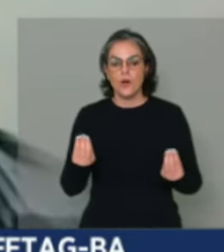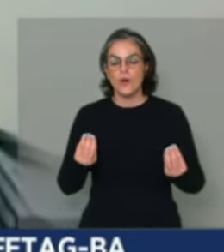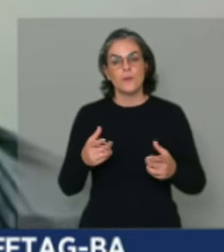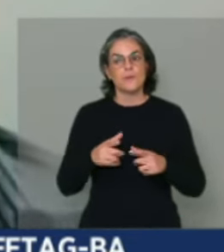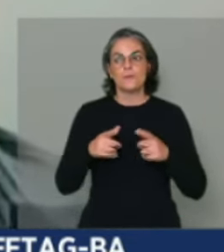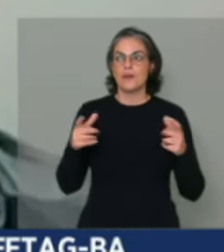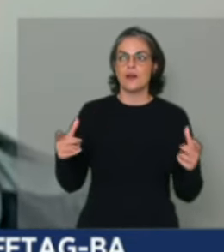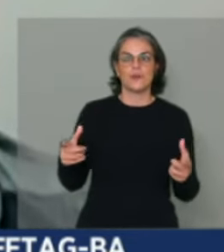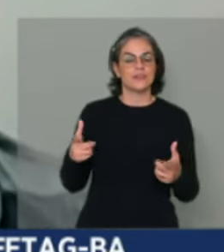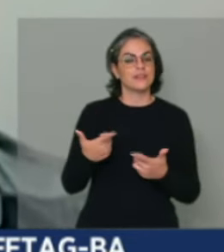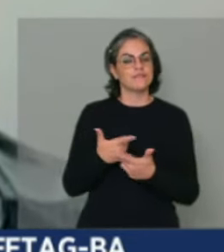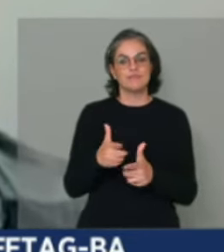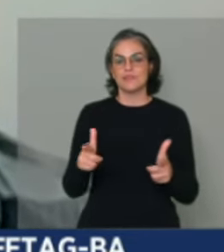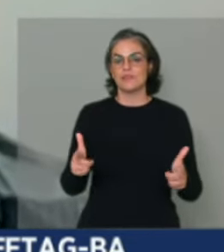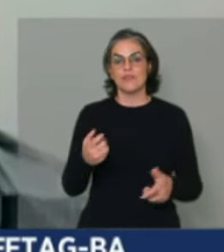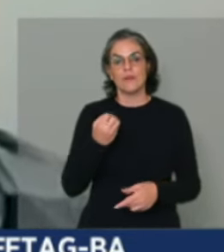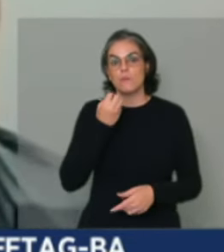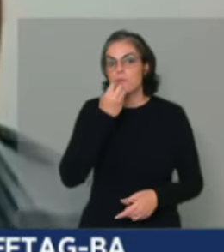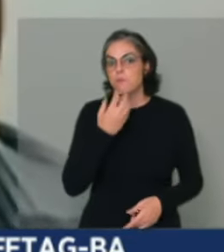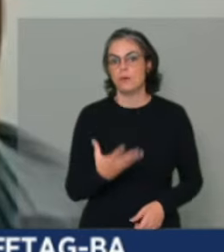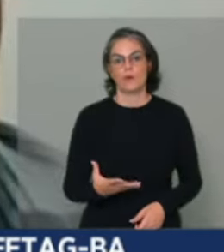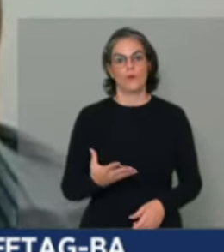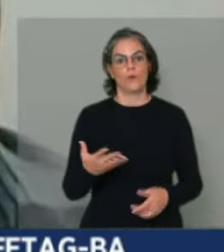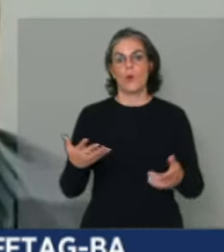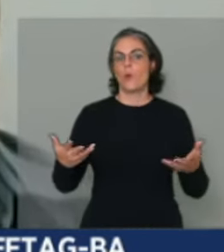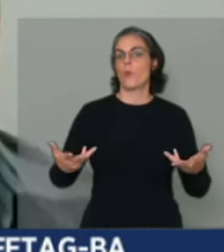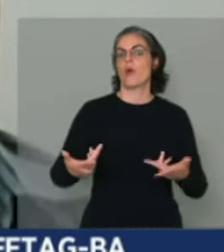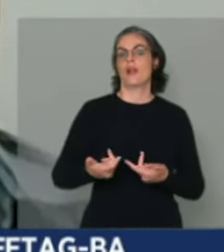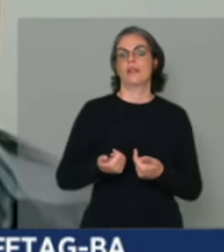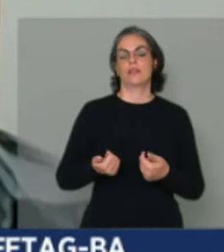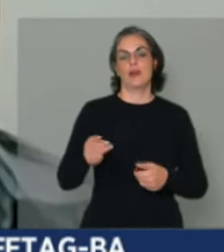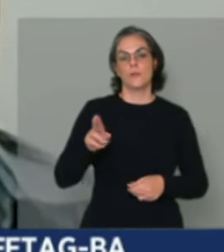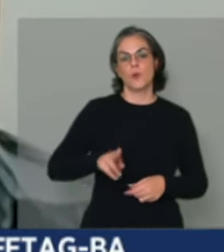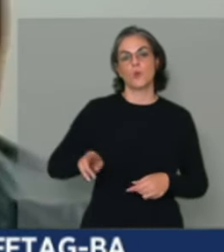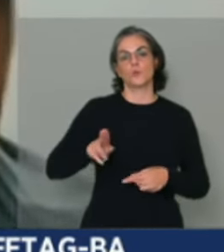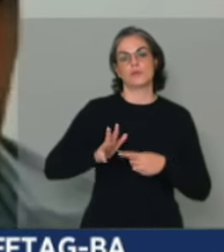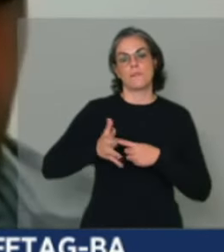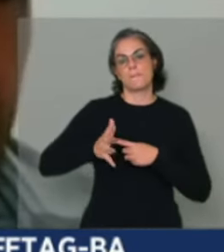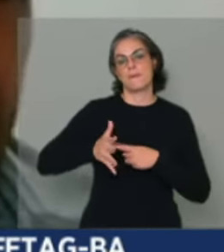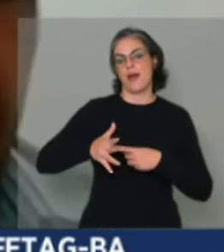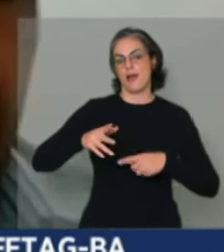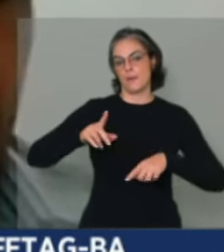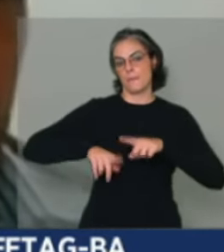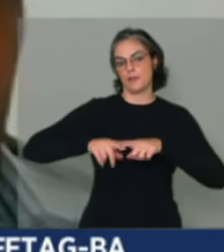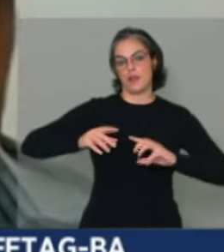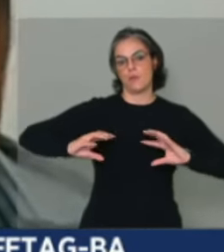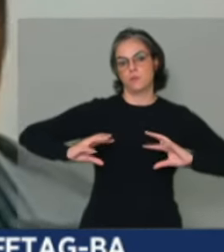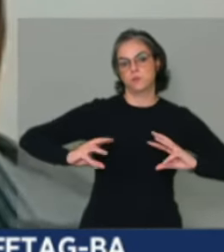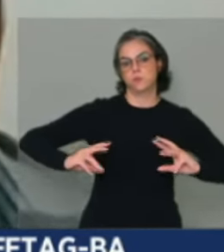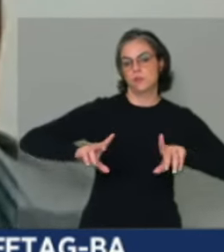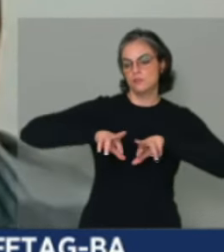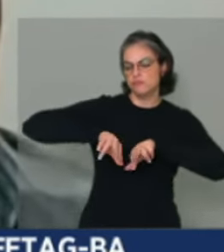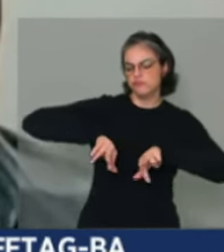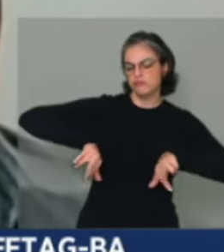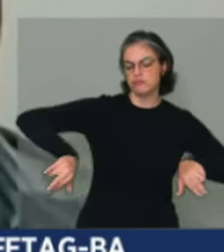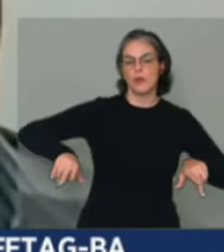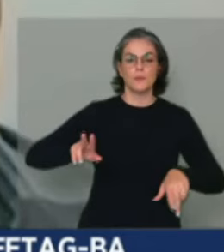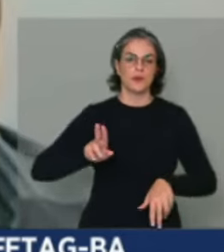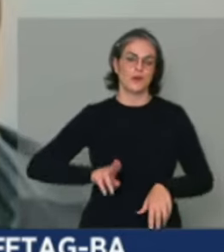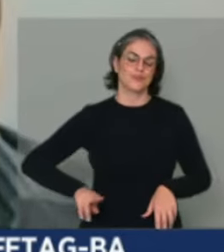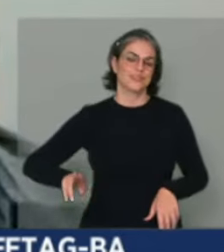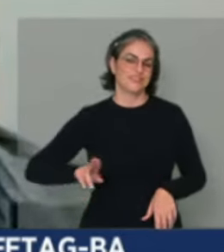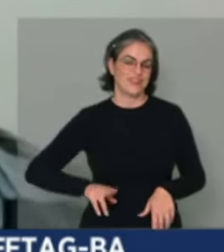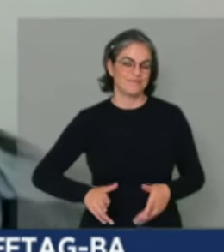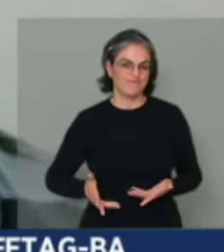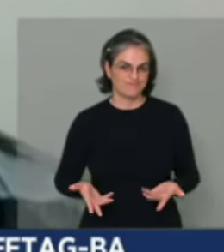necessária para utilização de máquinas e equipamentos necessários ao desenvolvimento da produção e que o